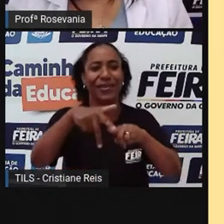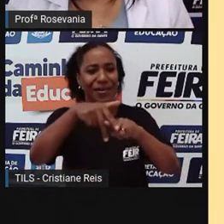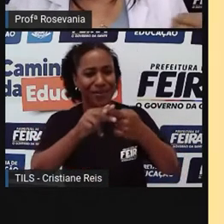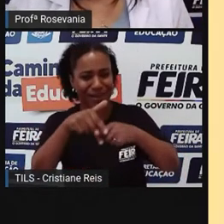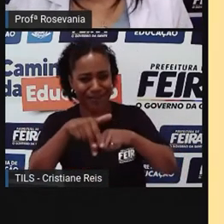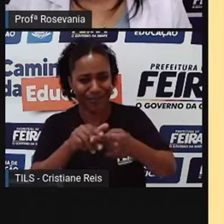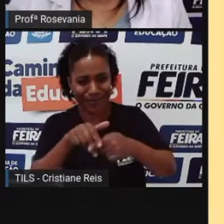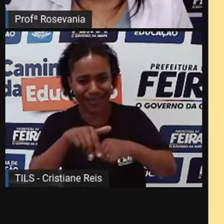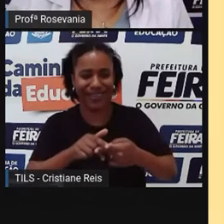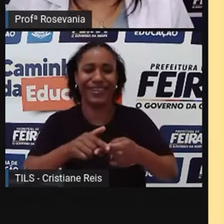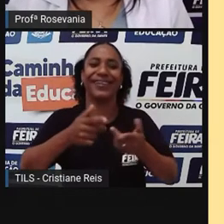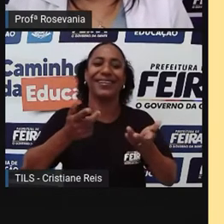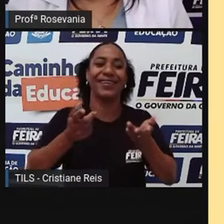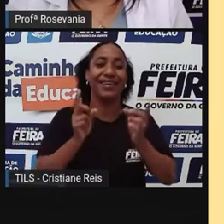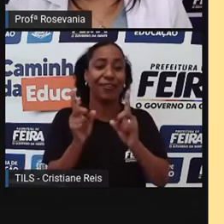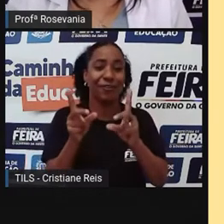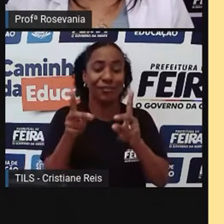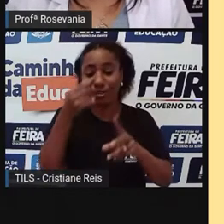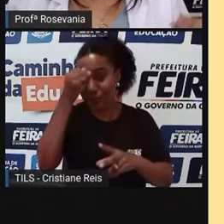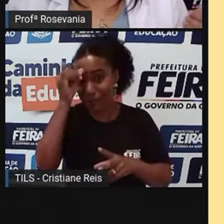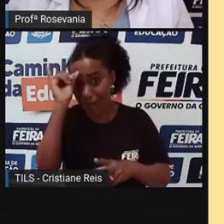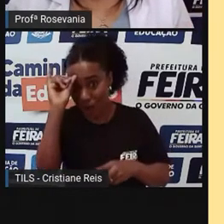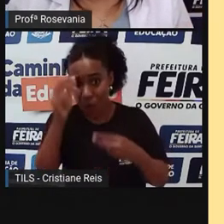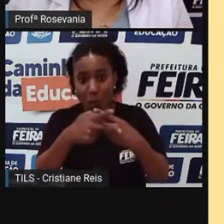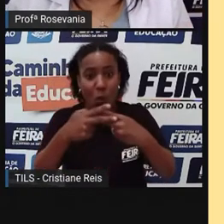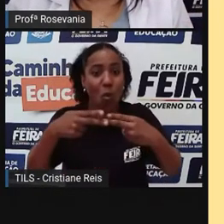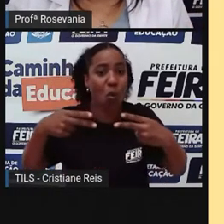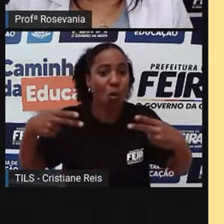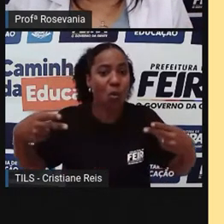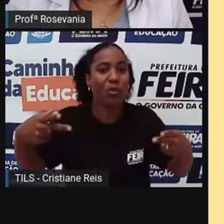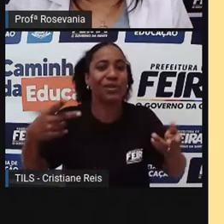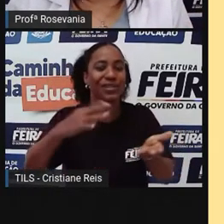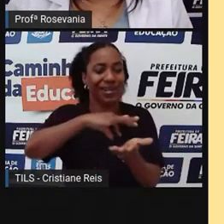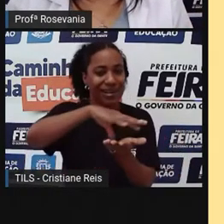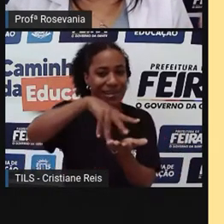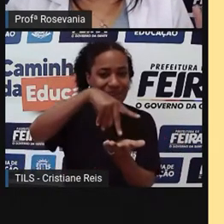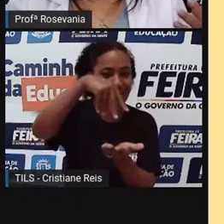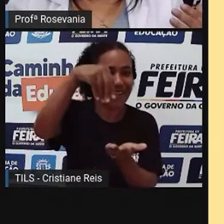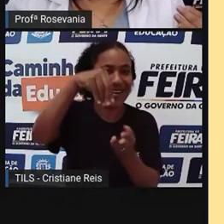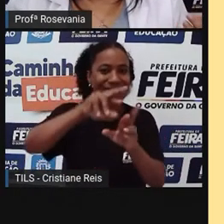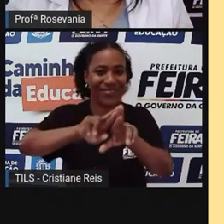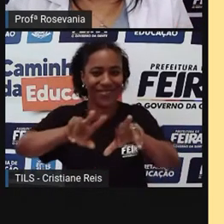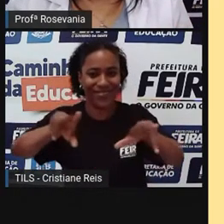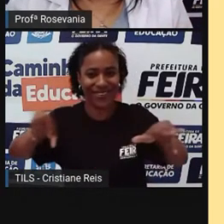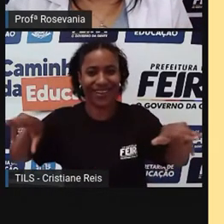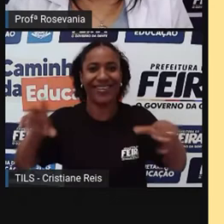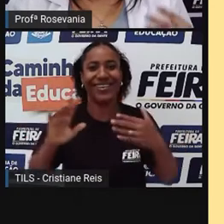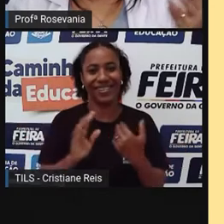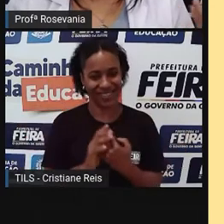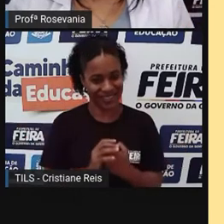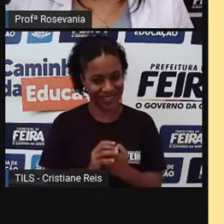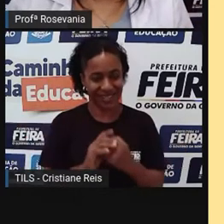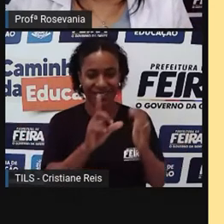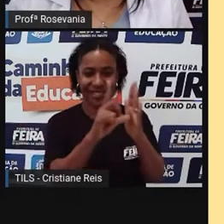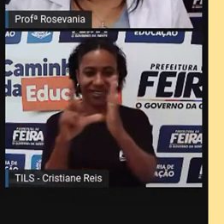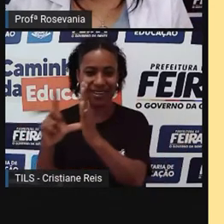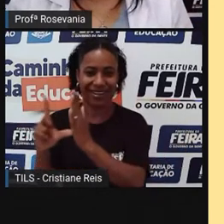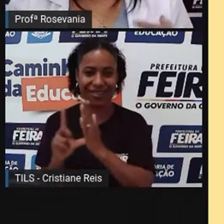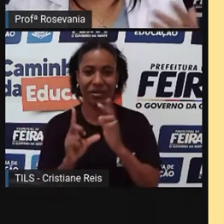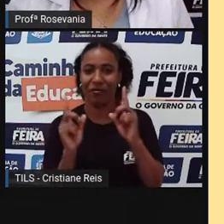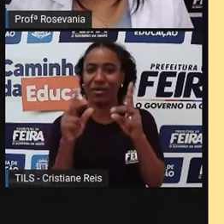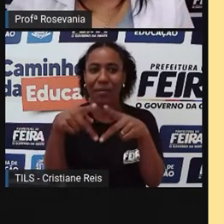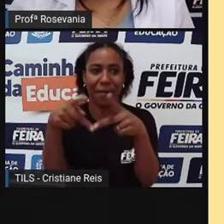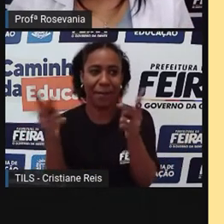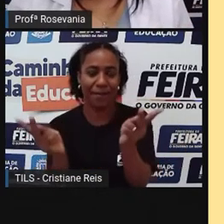utensílios, da venda dos animais. Tinha umas lojas em volta que vendiam as louças, as pratarias,